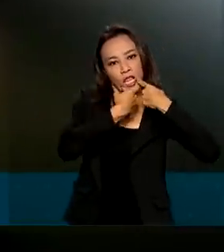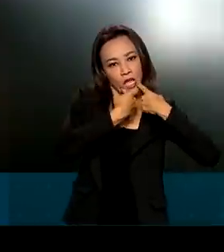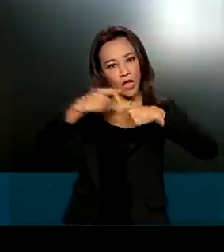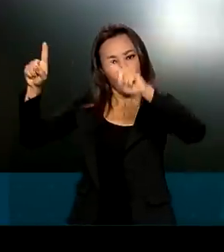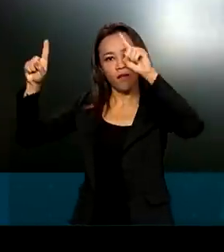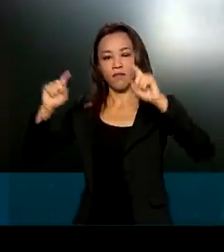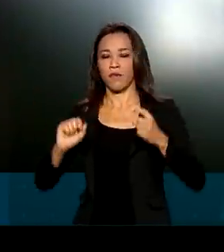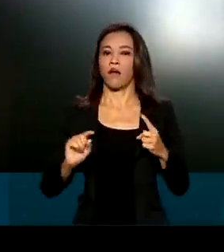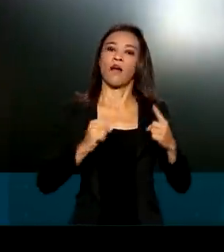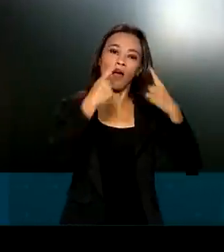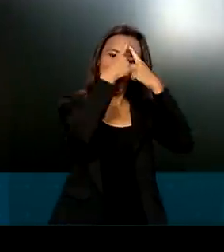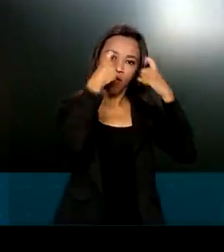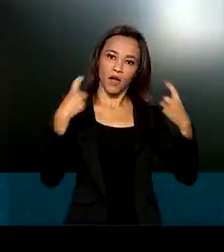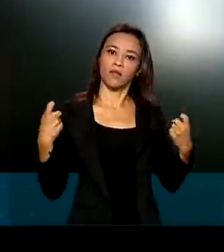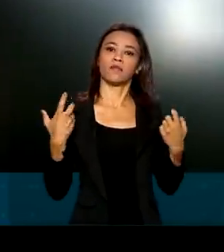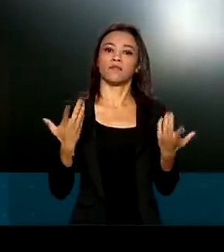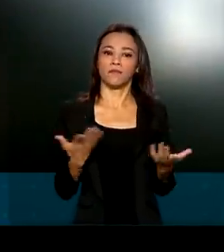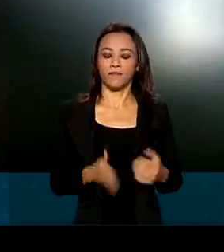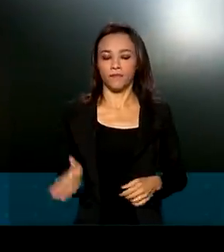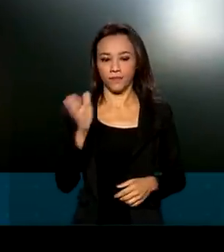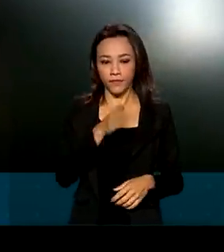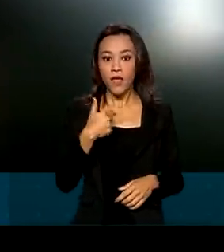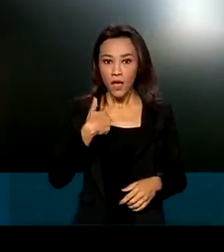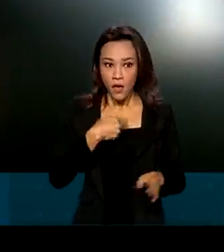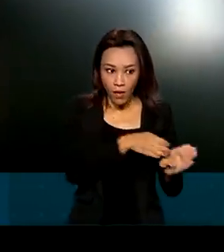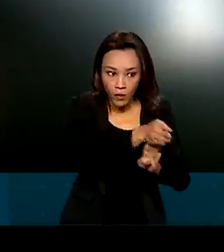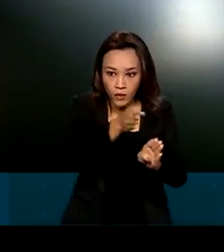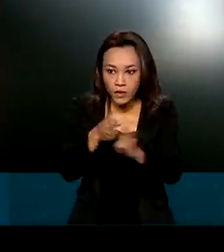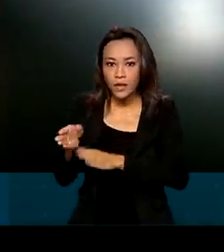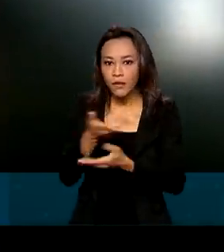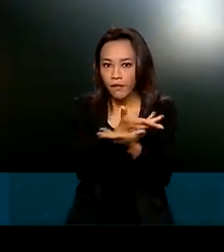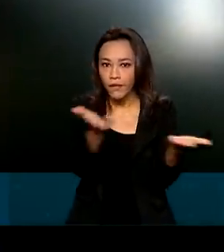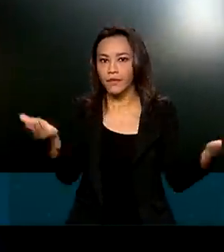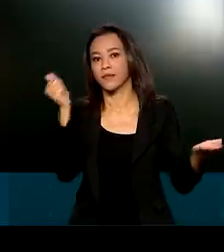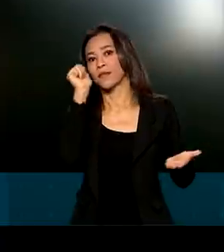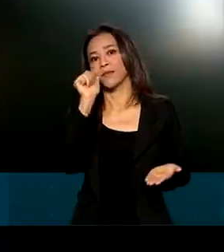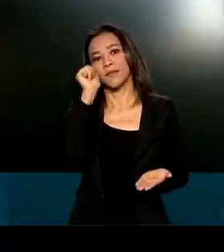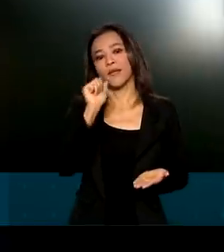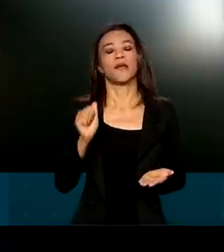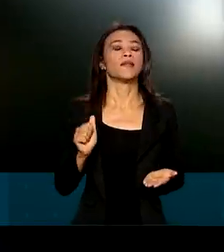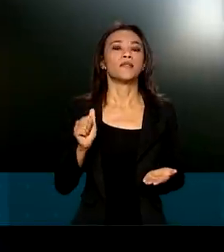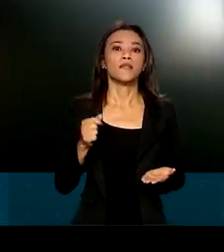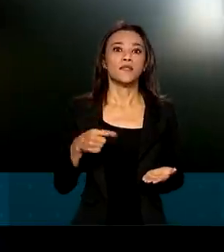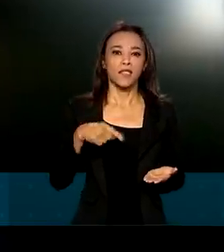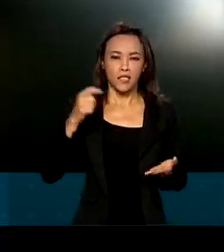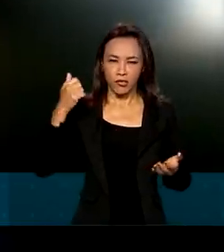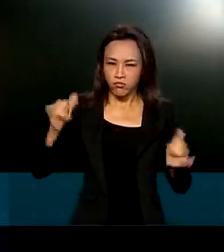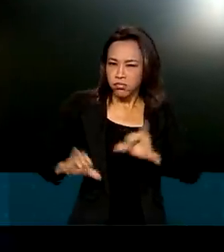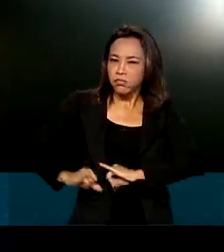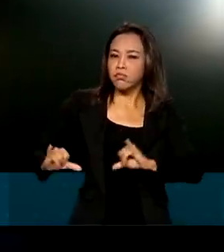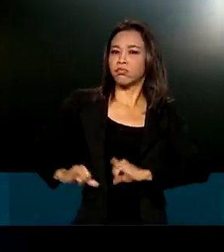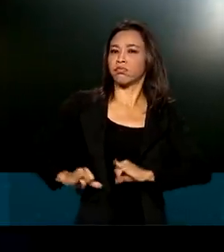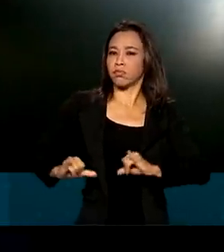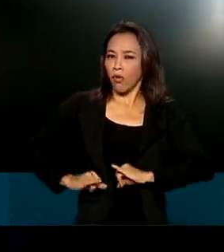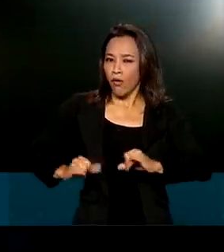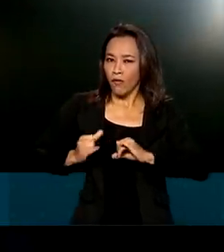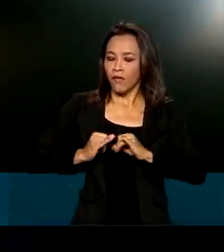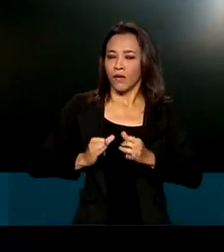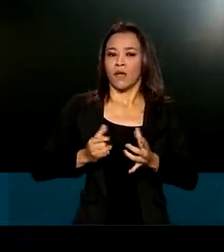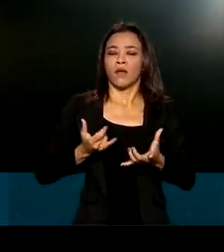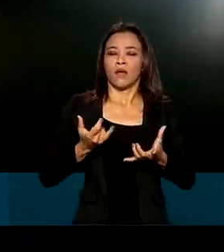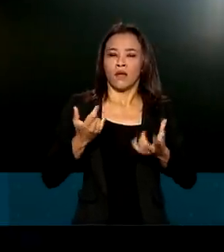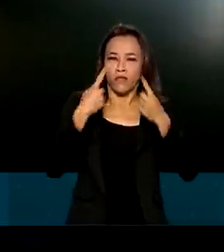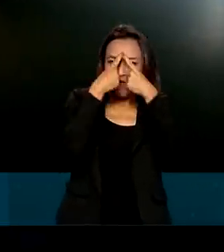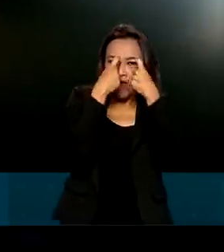agressões. Eu aconselho a essas mulheres que sofrem violência doméstica, que não fiquem caladas,